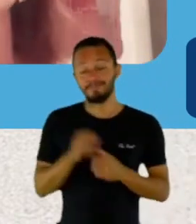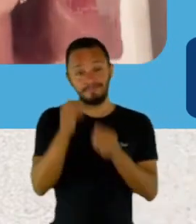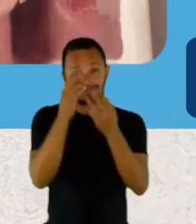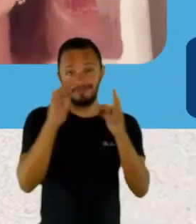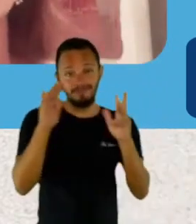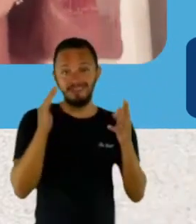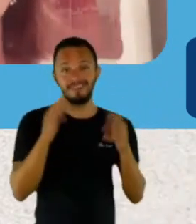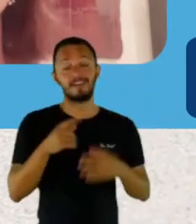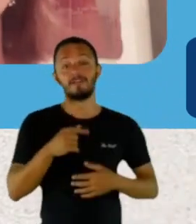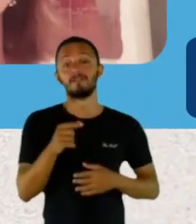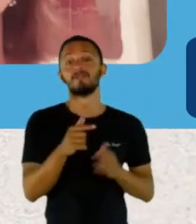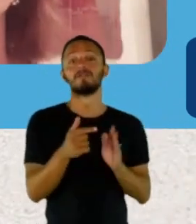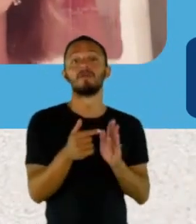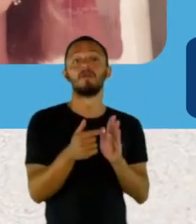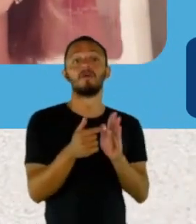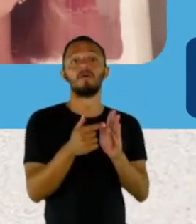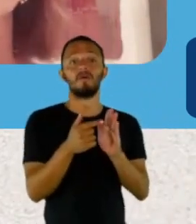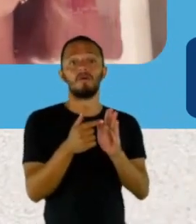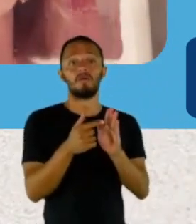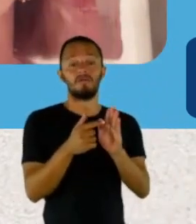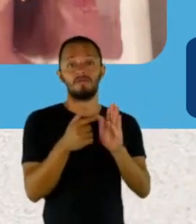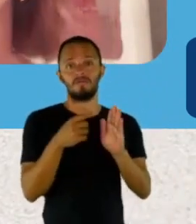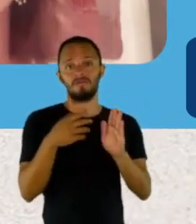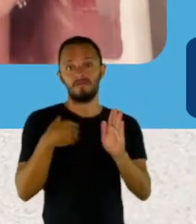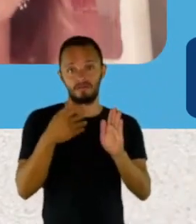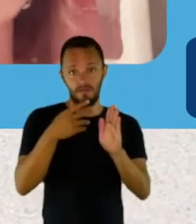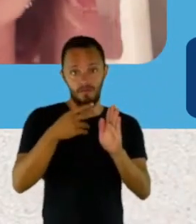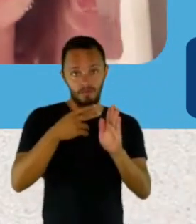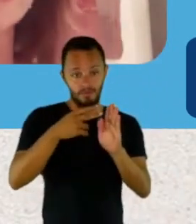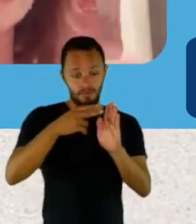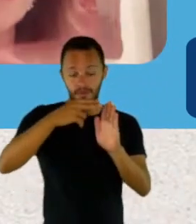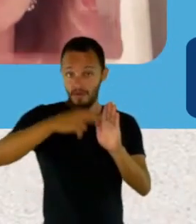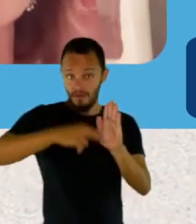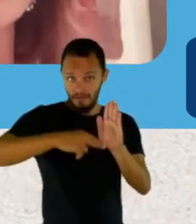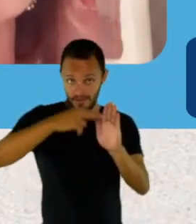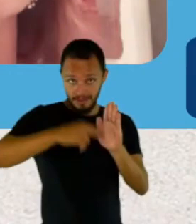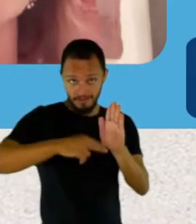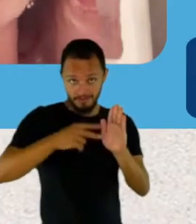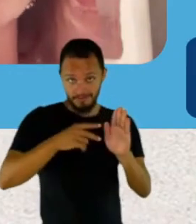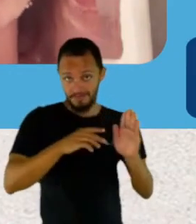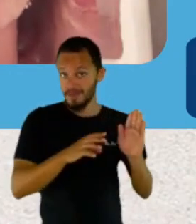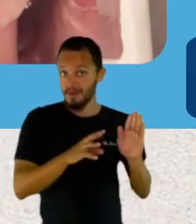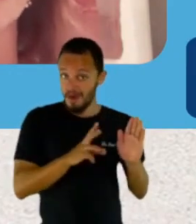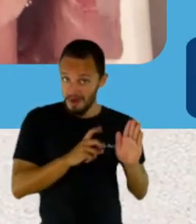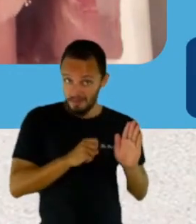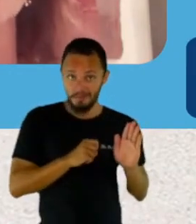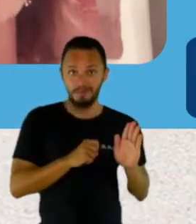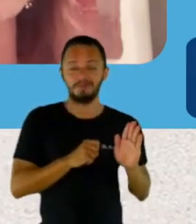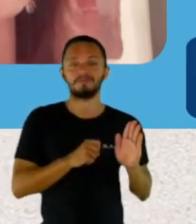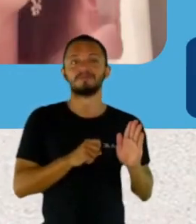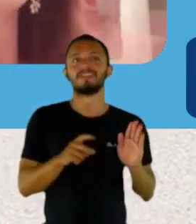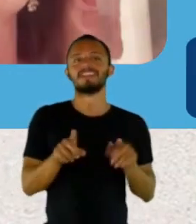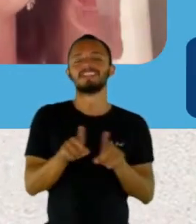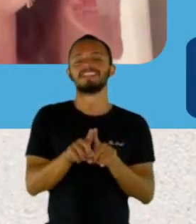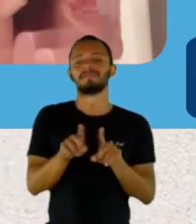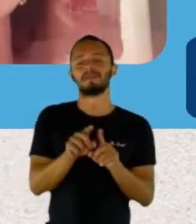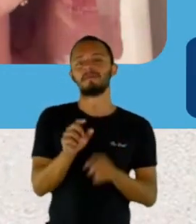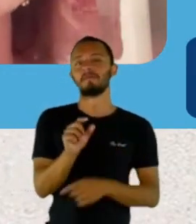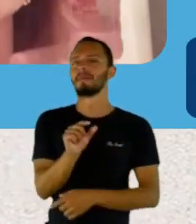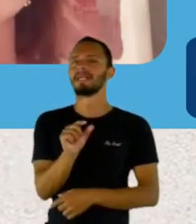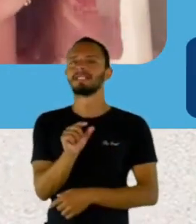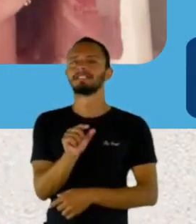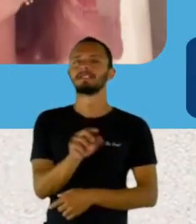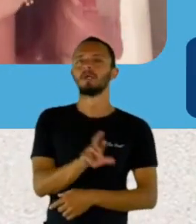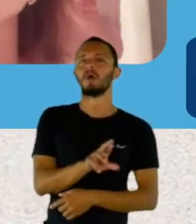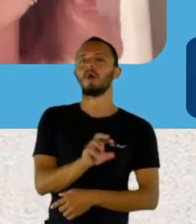Eu vou ler um que eu amo, como eu apresento o livro, mas depois eu posso ler só uma frasezinha do Walter Navarro, porque o